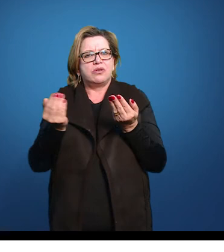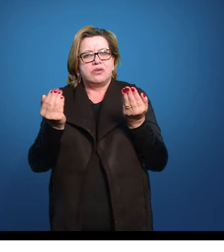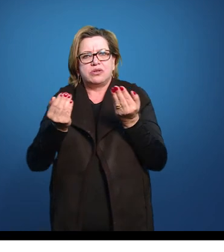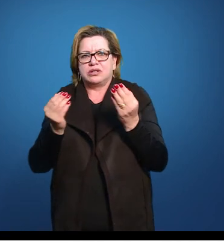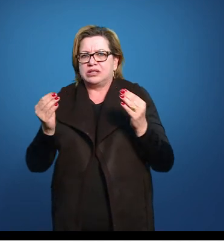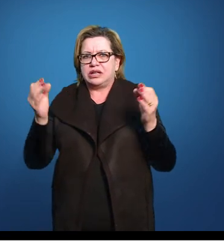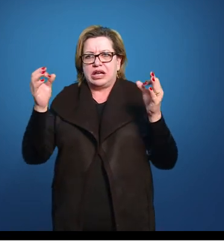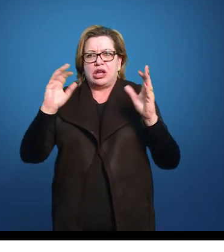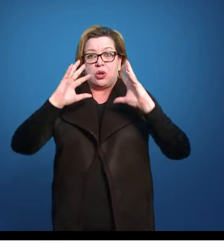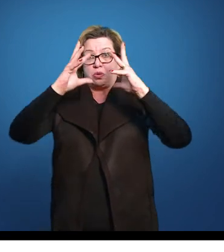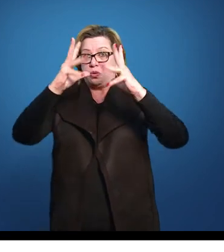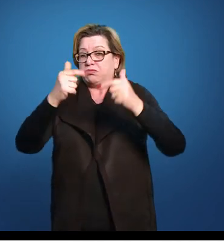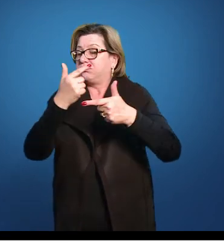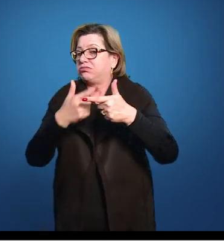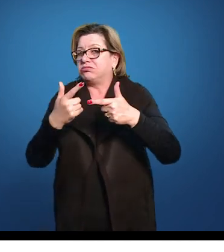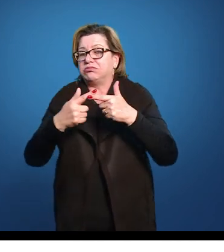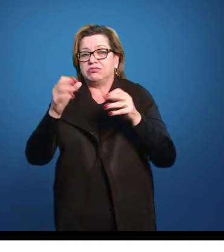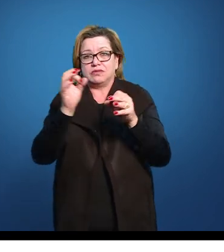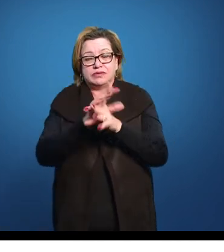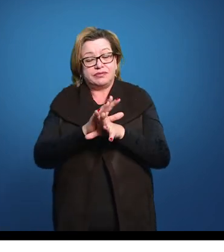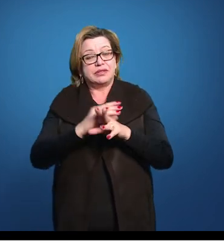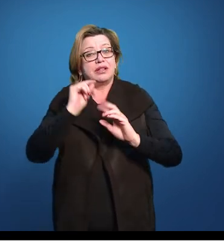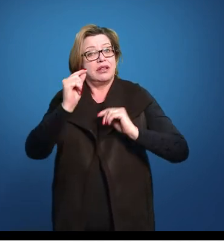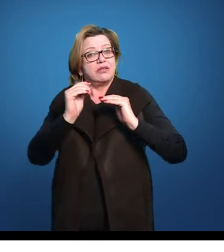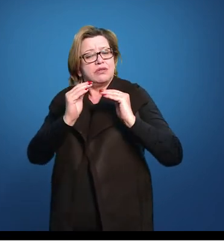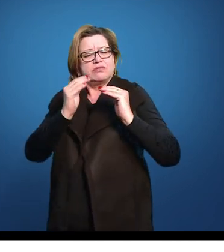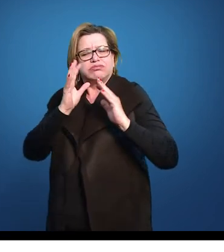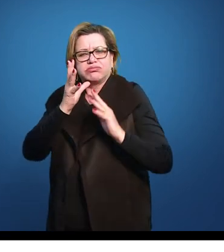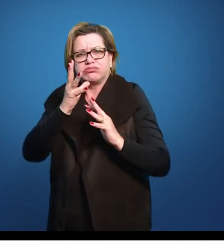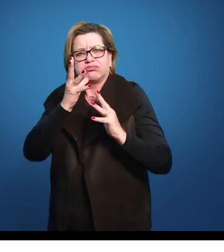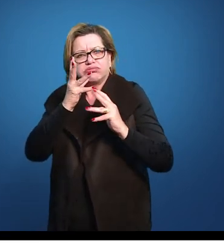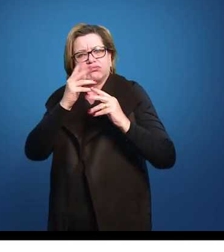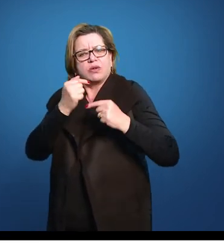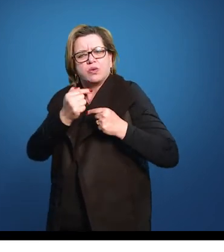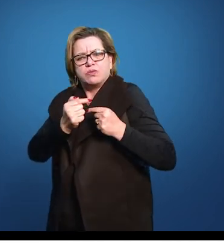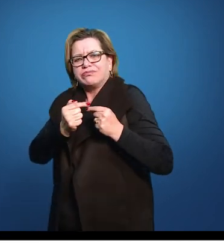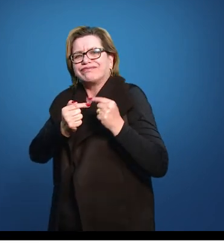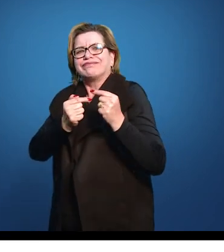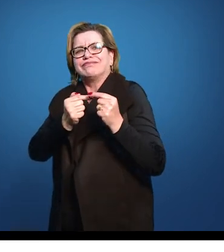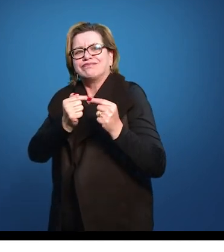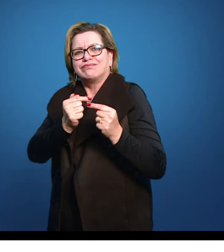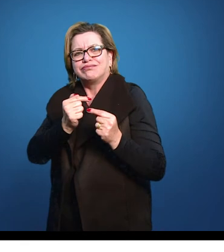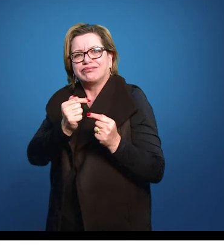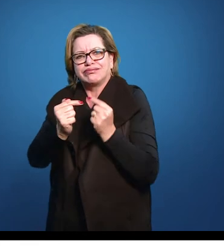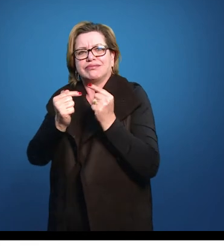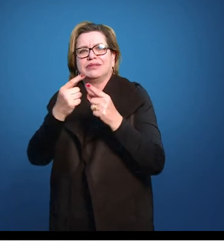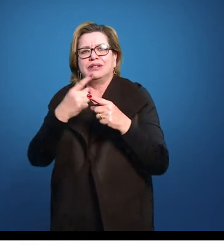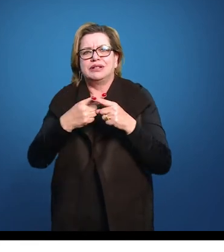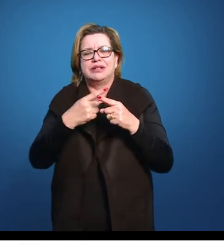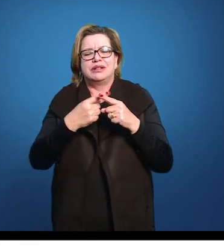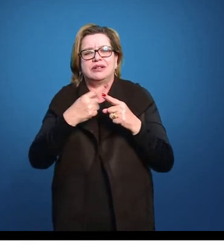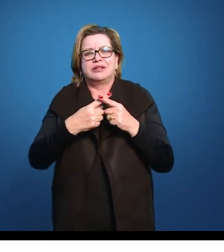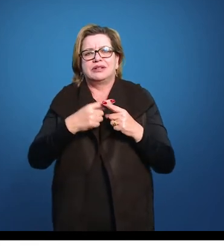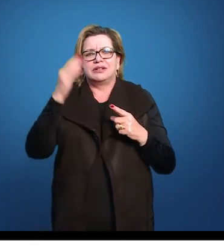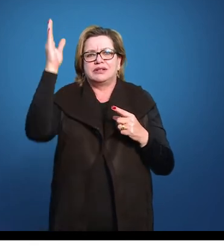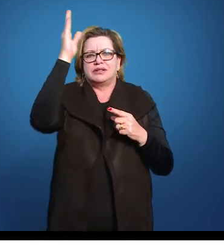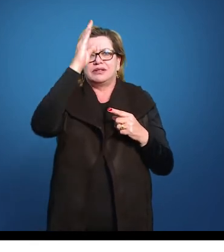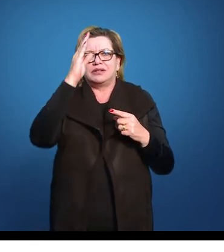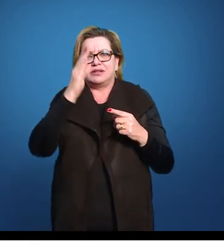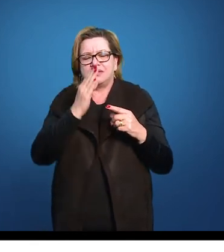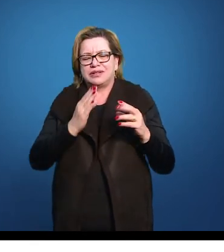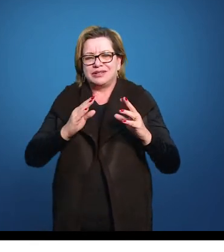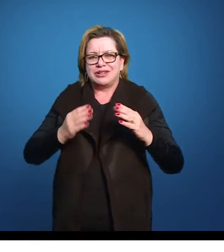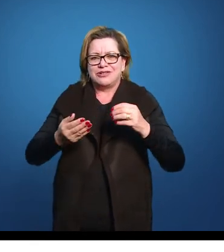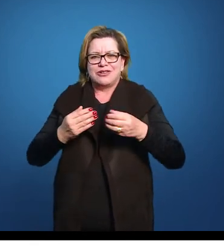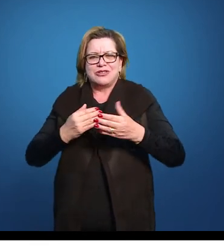que a gente vai resolver, nem foi naquela época, que ia ser um processo bastante lento no Brasil exatamente porque ele é erigido, digamos assim, em cima de